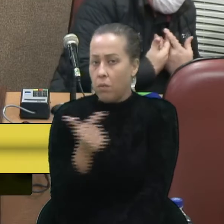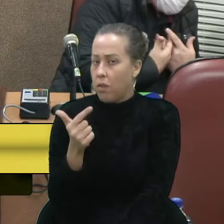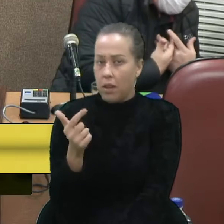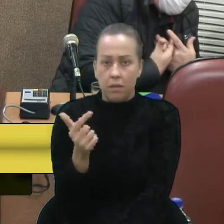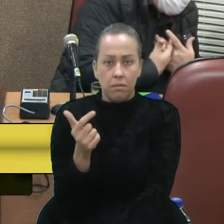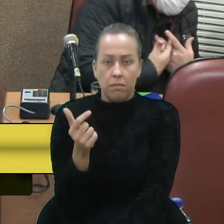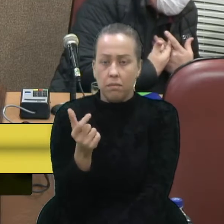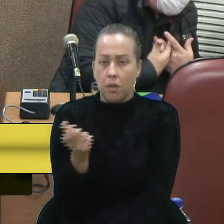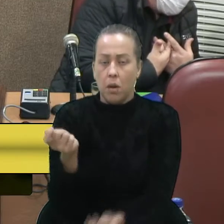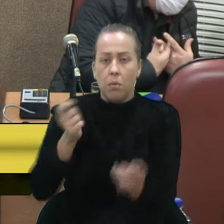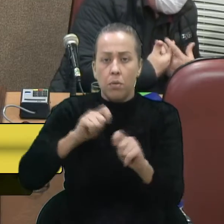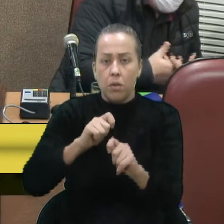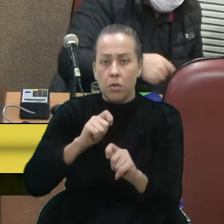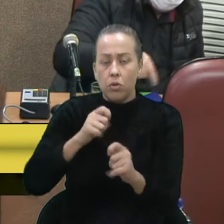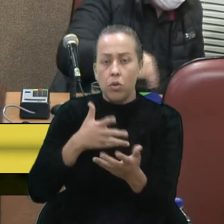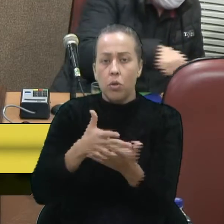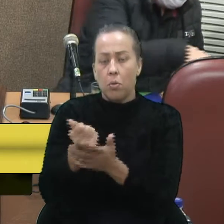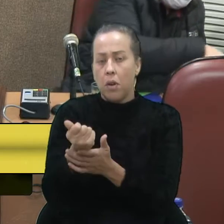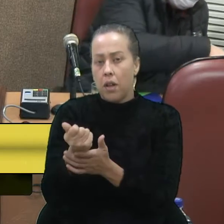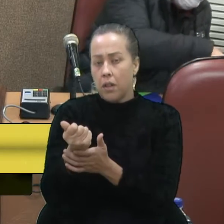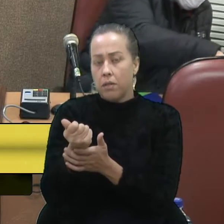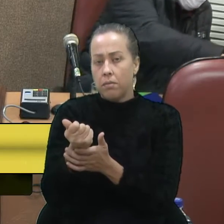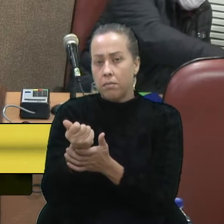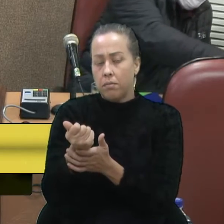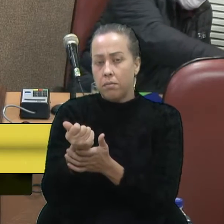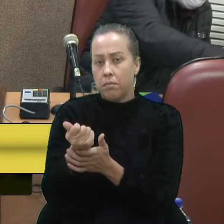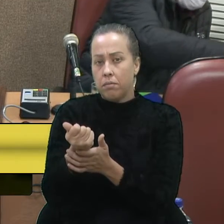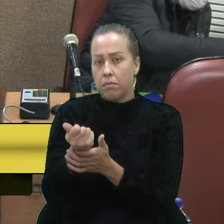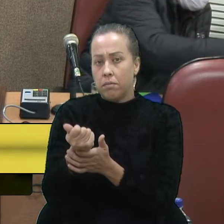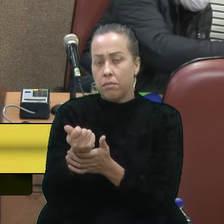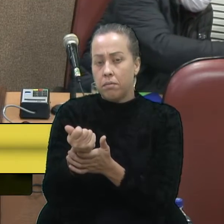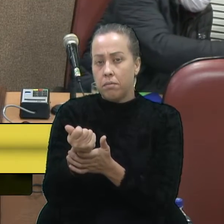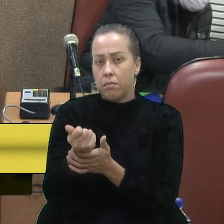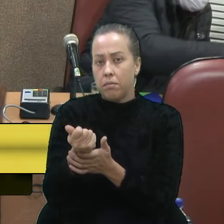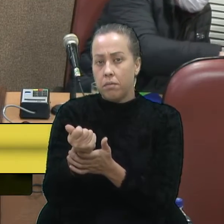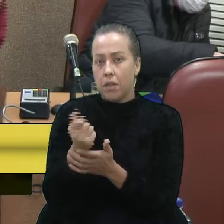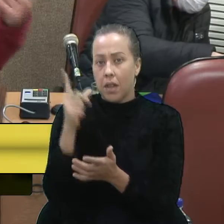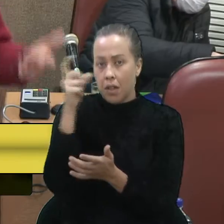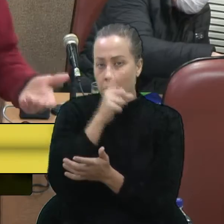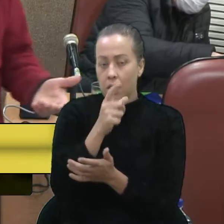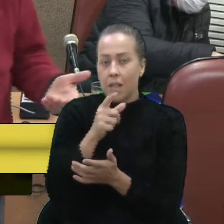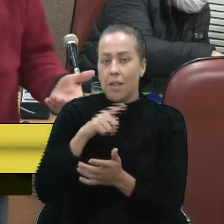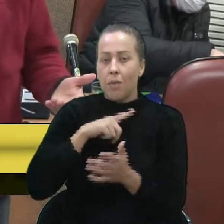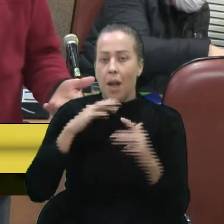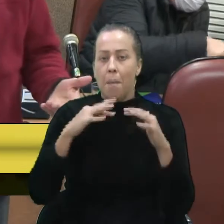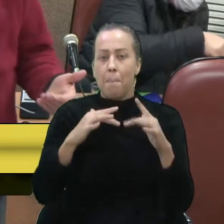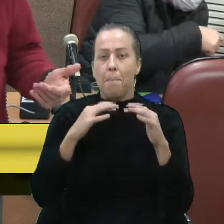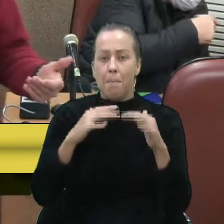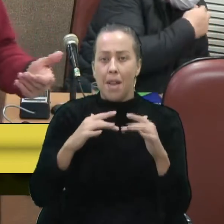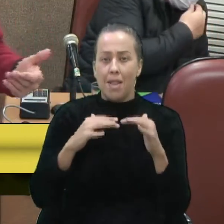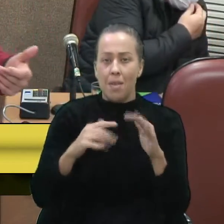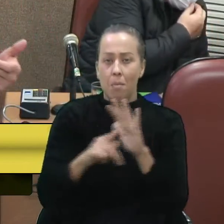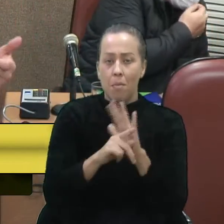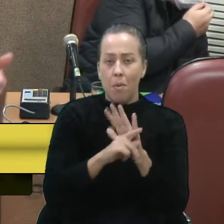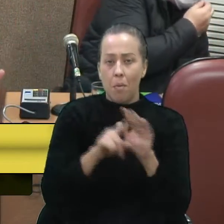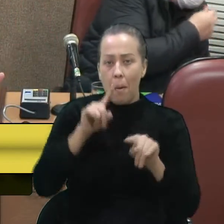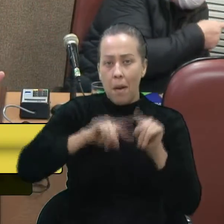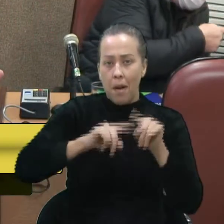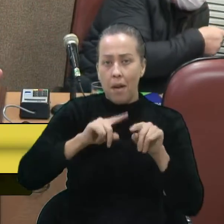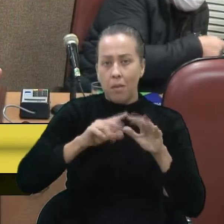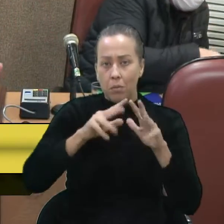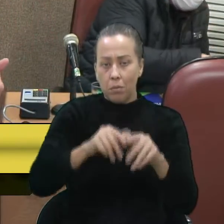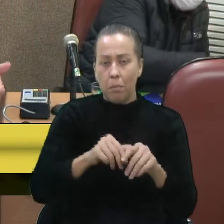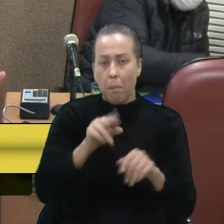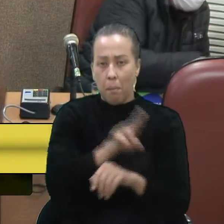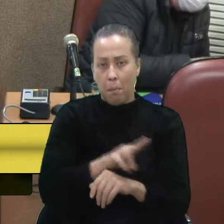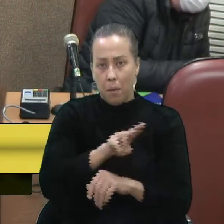condições de comprar, têm dificuldade de equipamentos. E a Secretaria